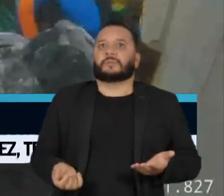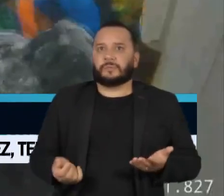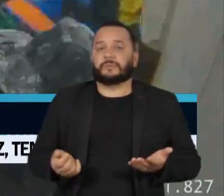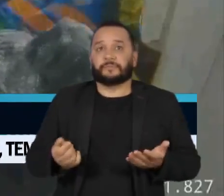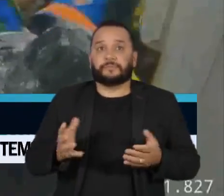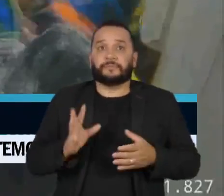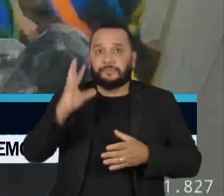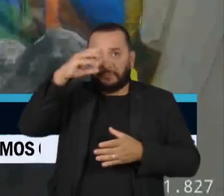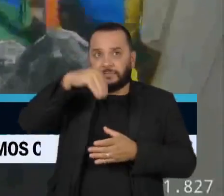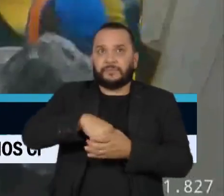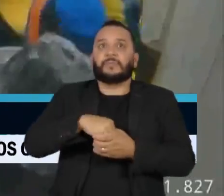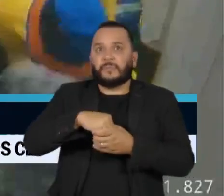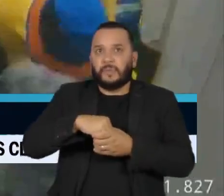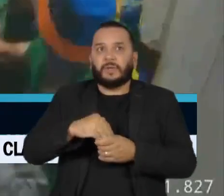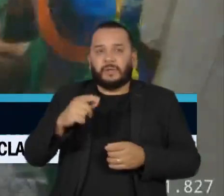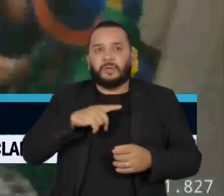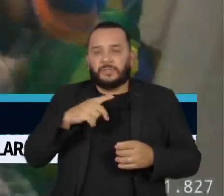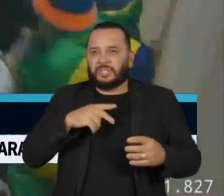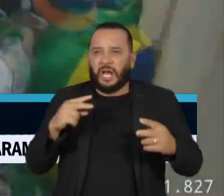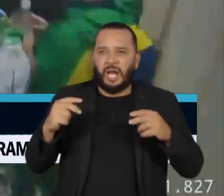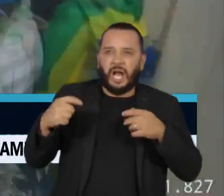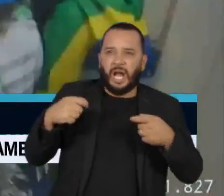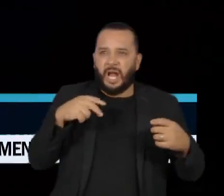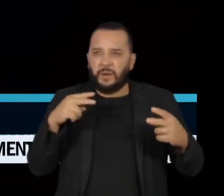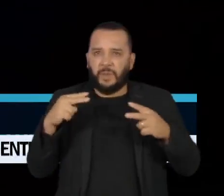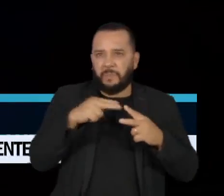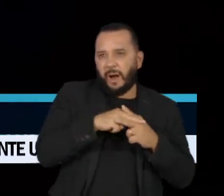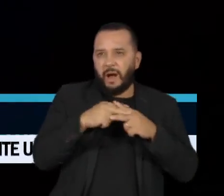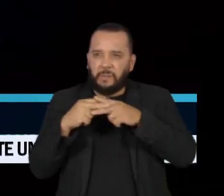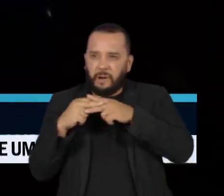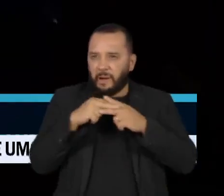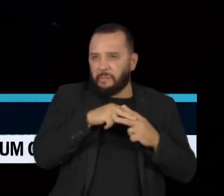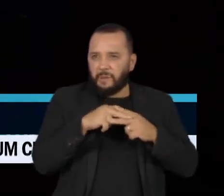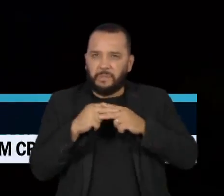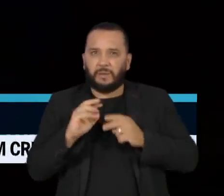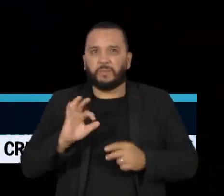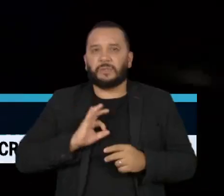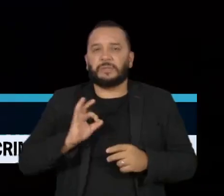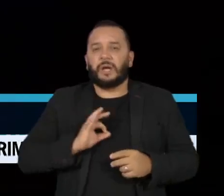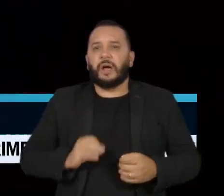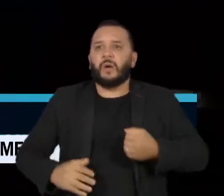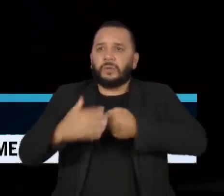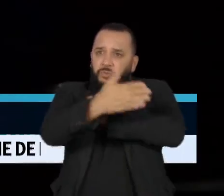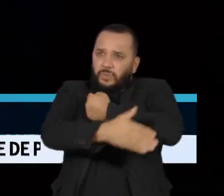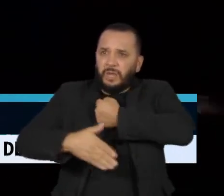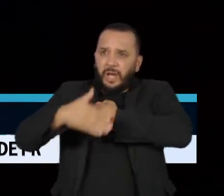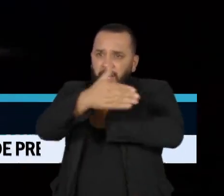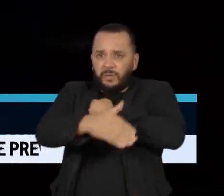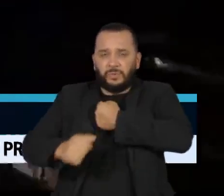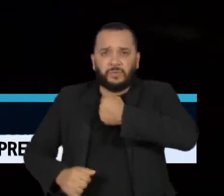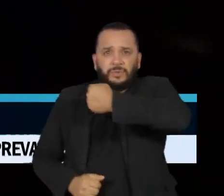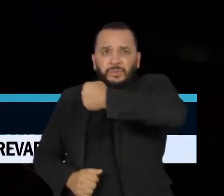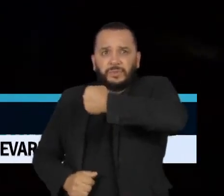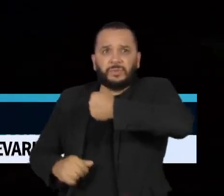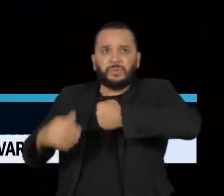Lá dentro, a multidão enfrentou os policiais. Escudeiro, escudeiro, escudeiro!